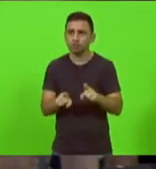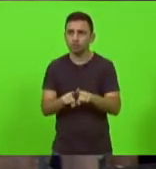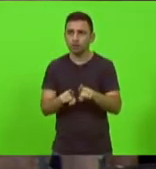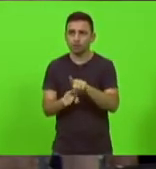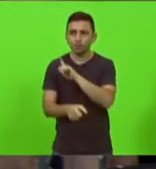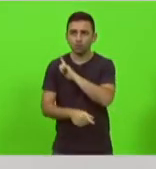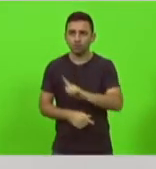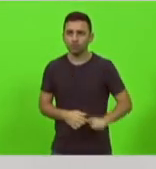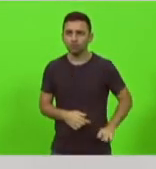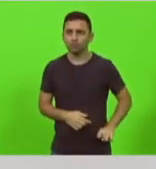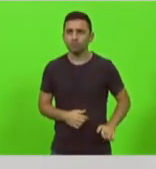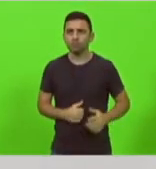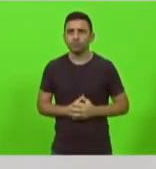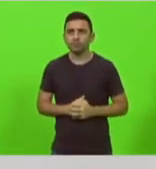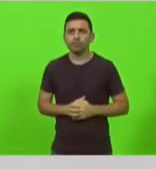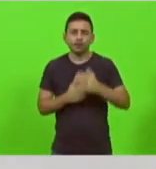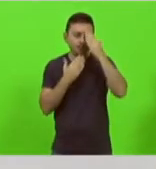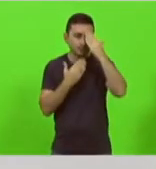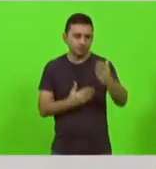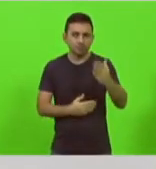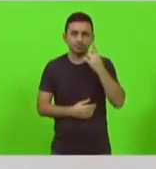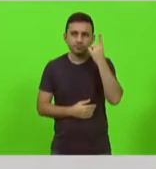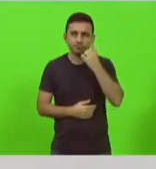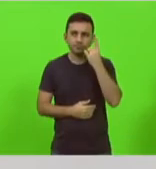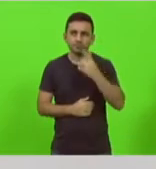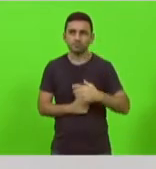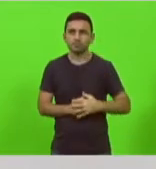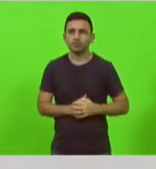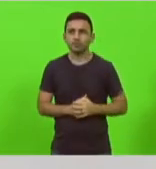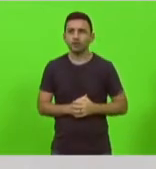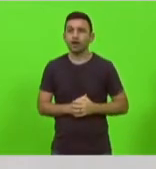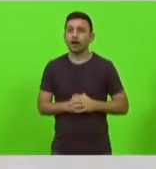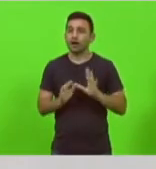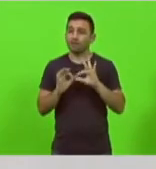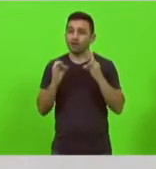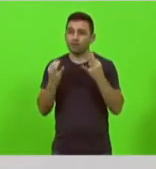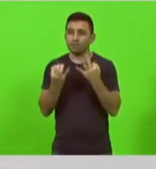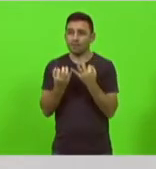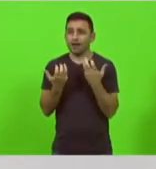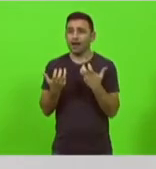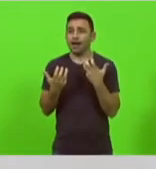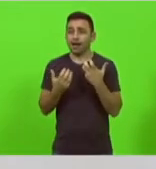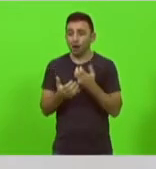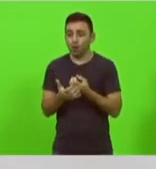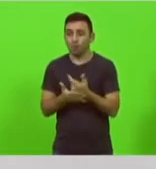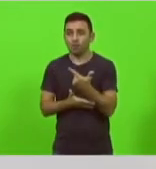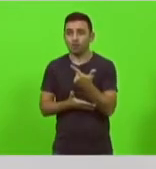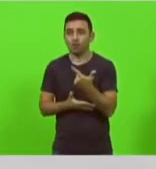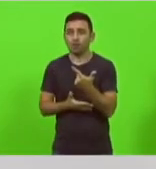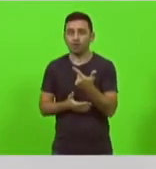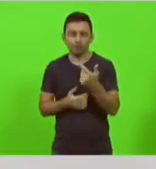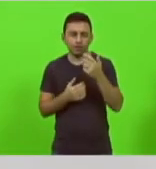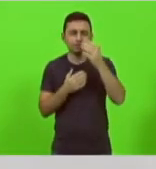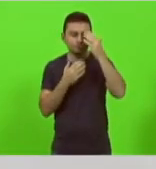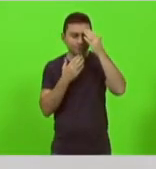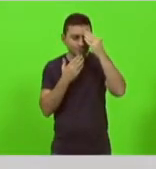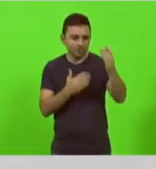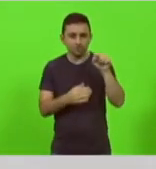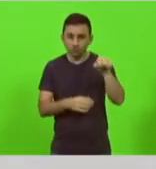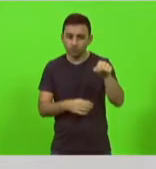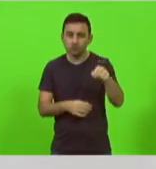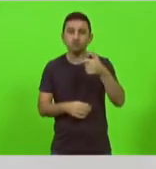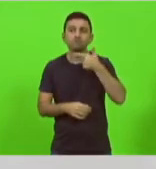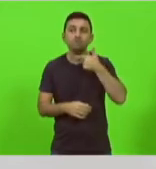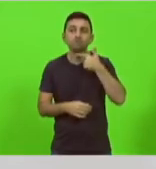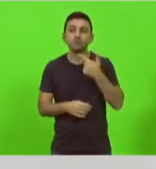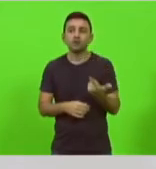agradeço deputado e na verdade a família até queria fazer isso agradeço muito a sua intenção mas ela descobriu que